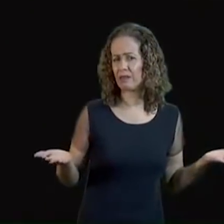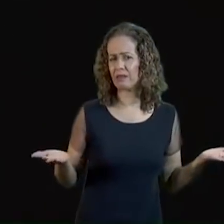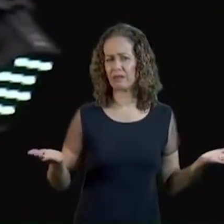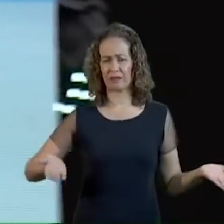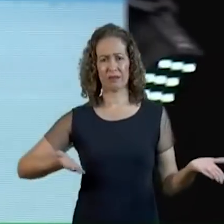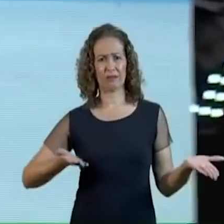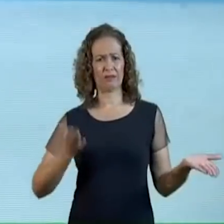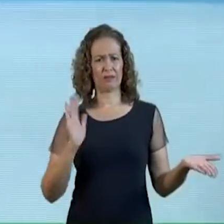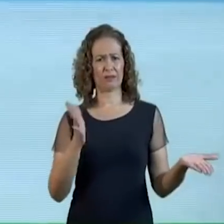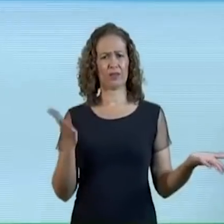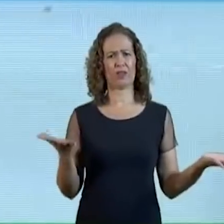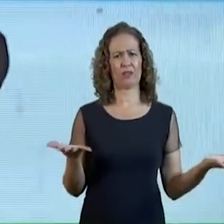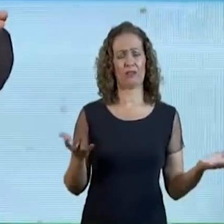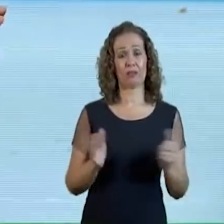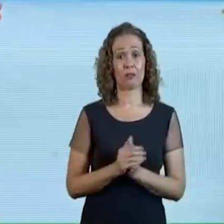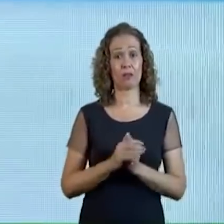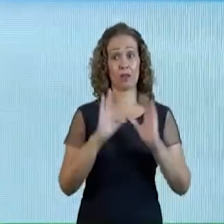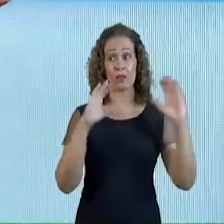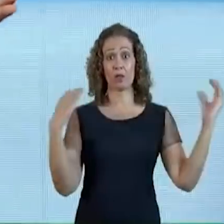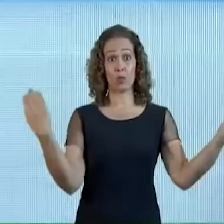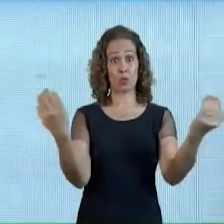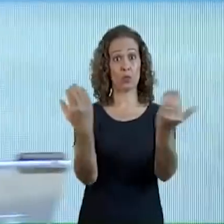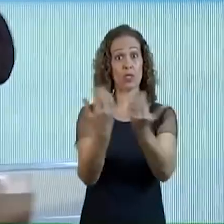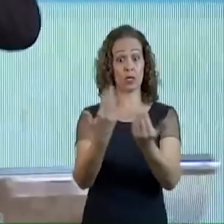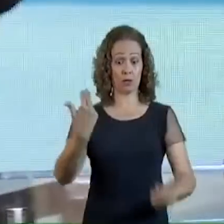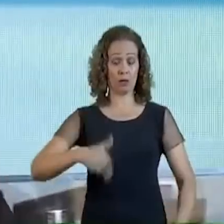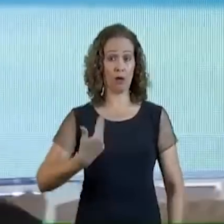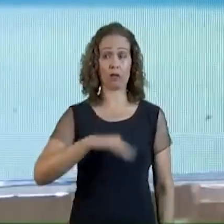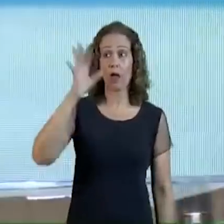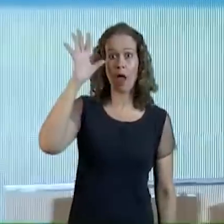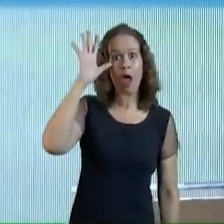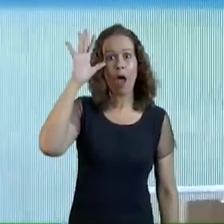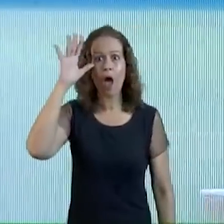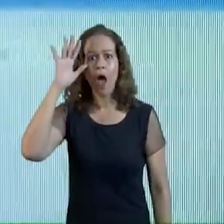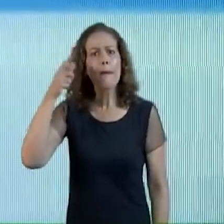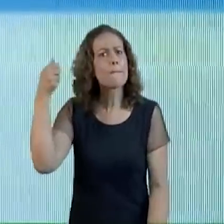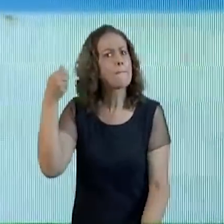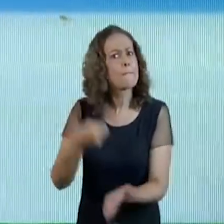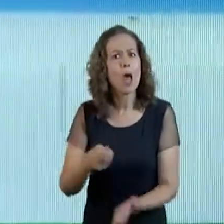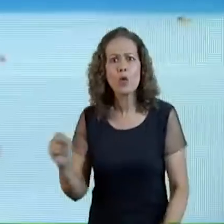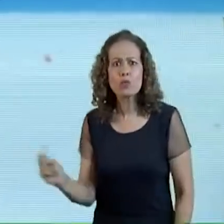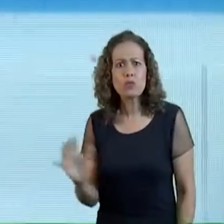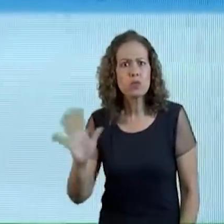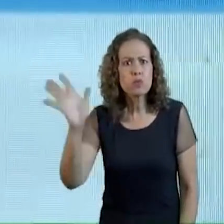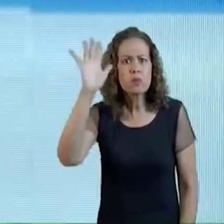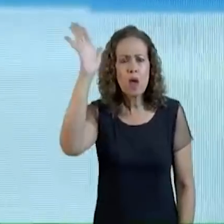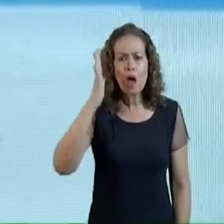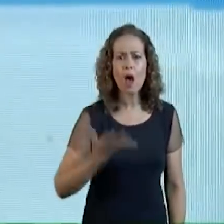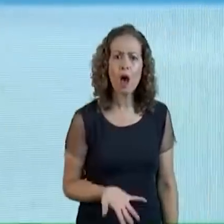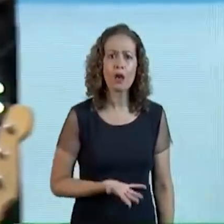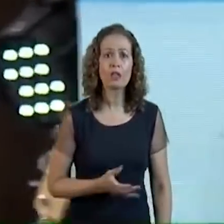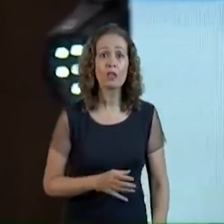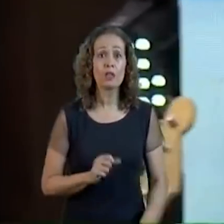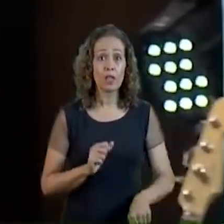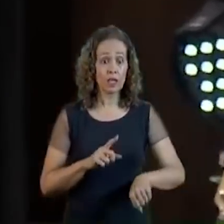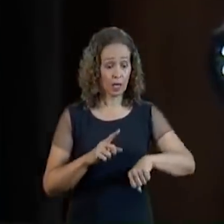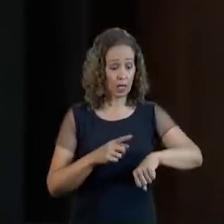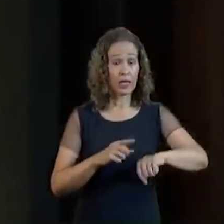pacotão Para o mineirão Vê o galão Isso aí Pagou caro Faz exame na porta